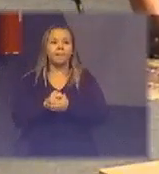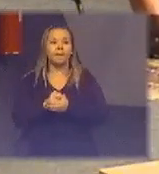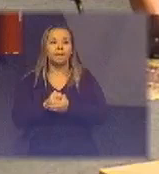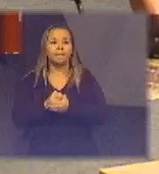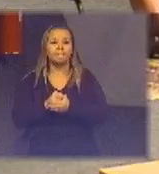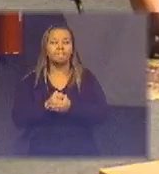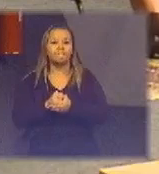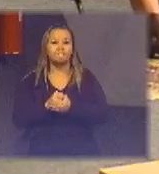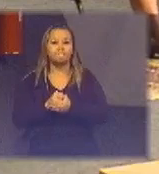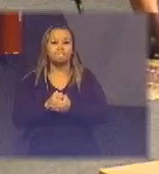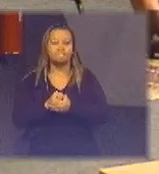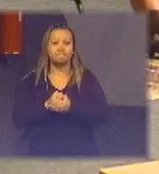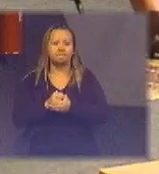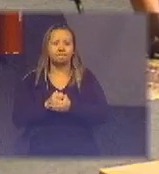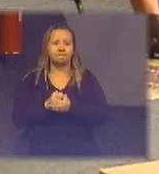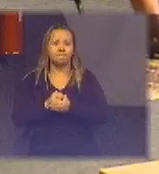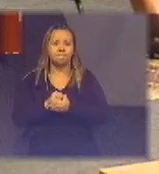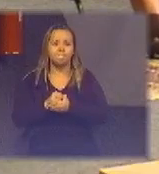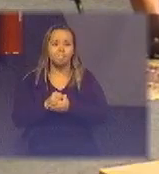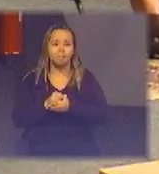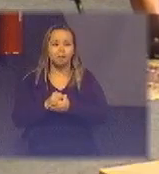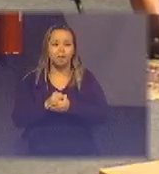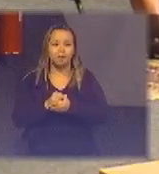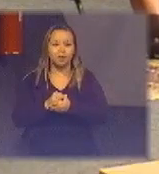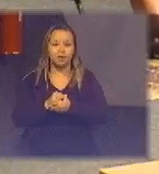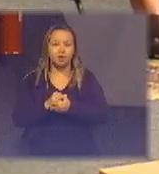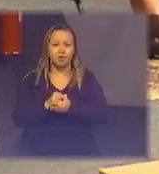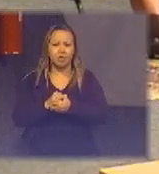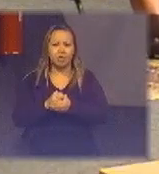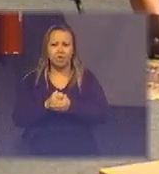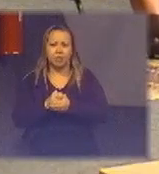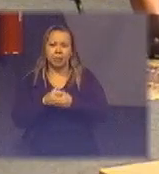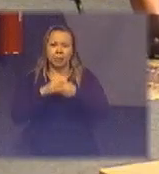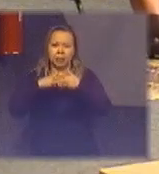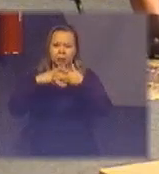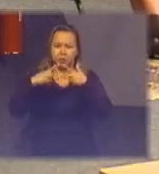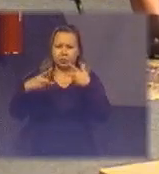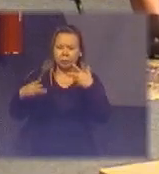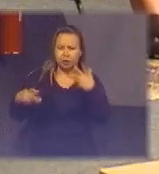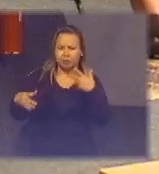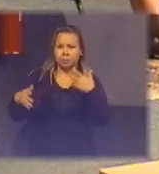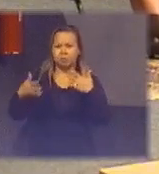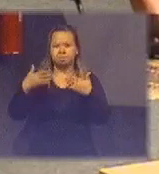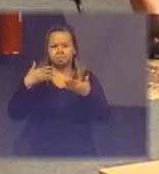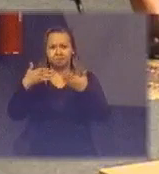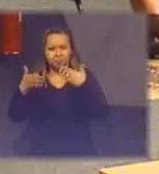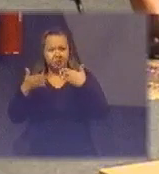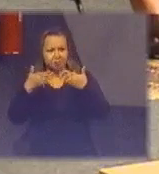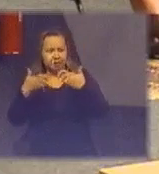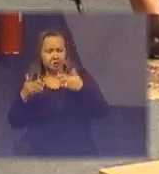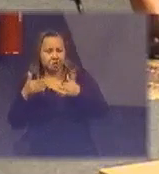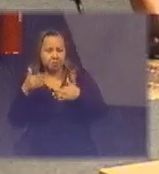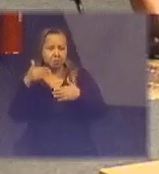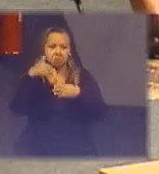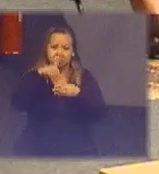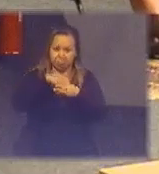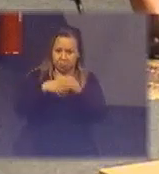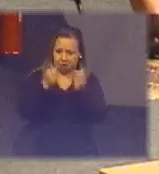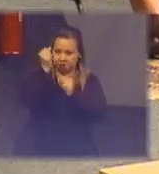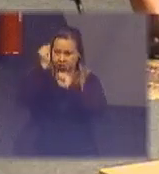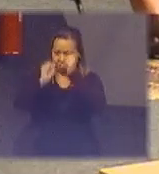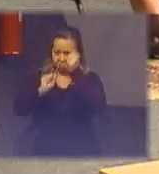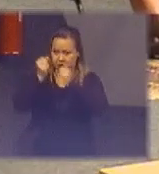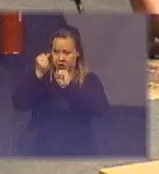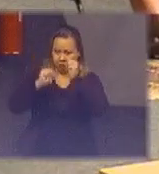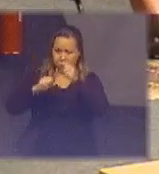programada é uma coisa que se discute muito dentro da indústria desde a época